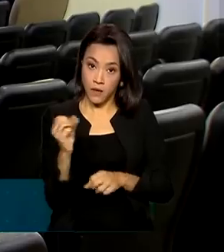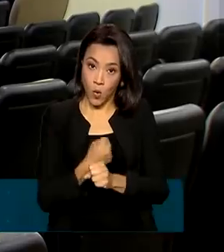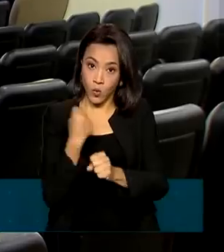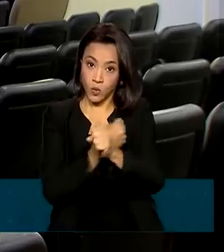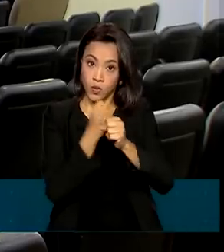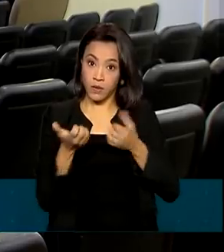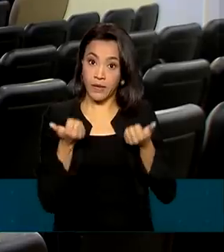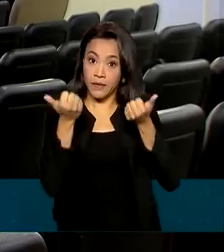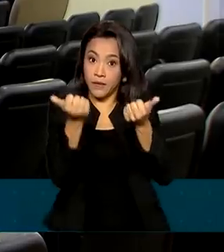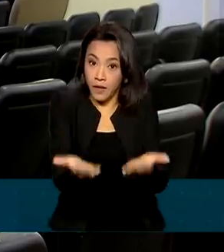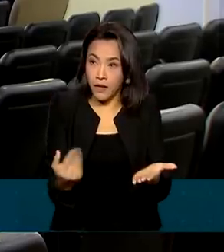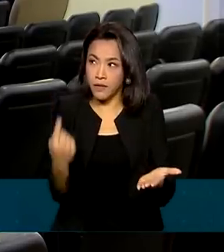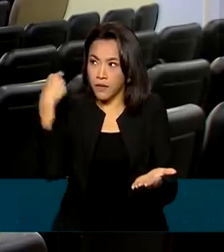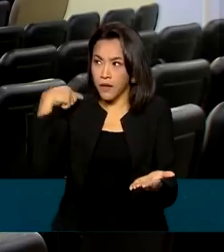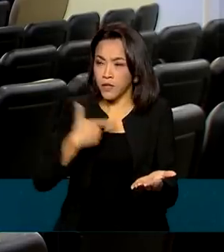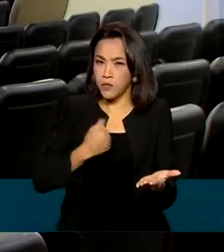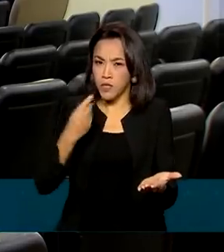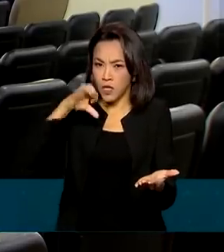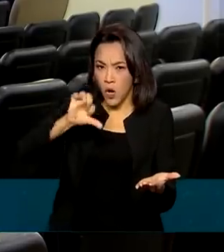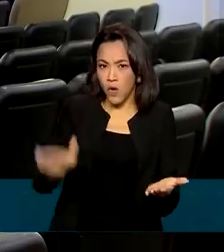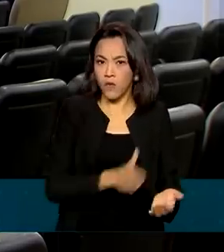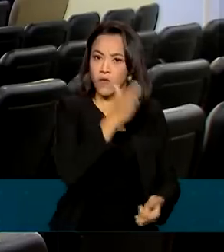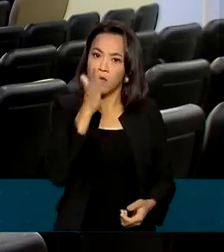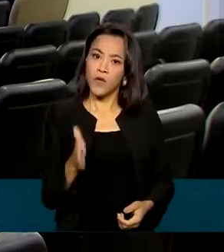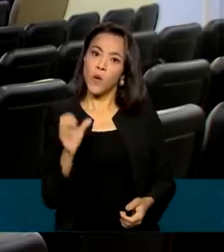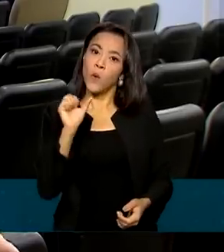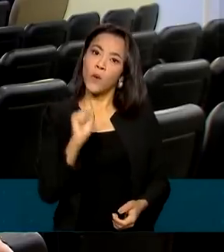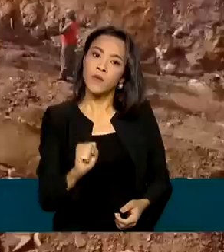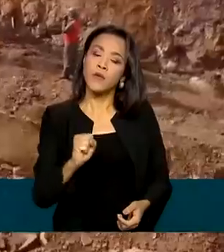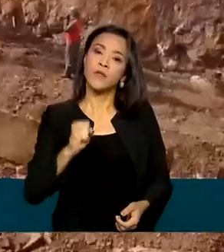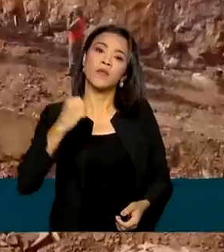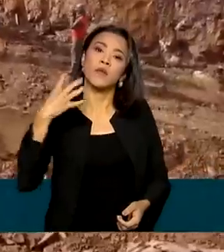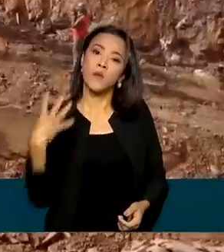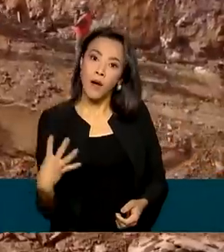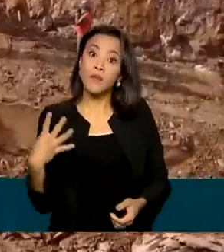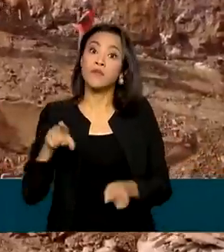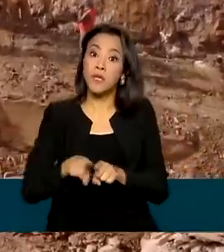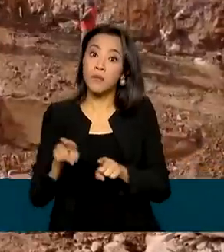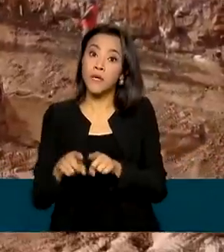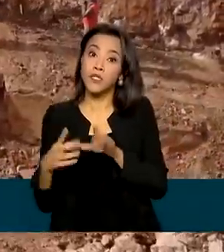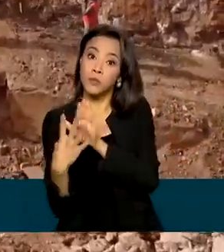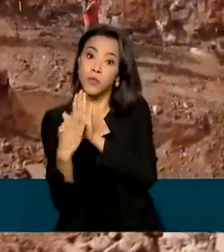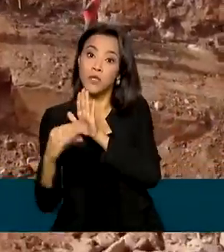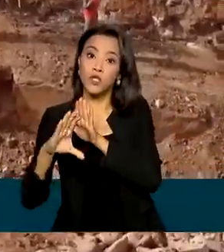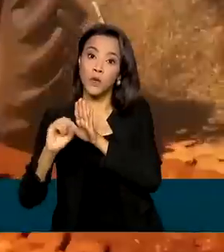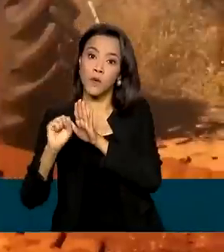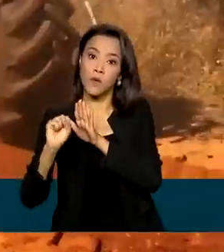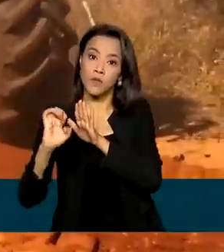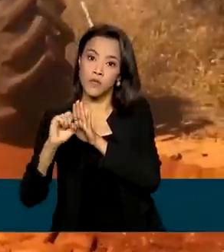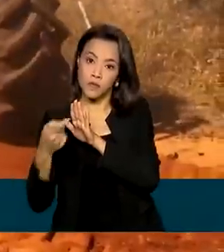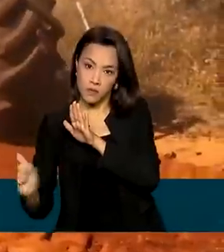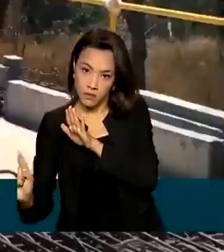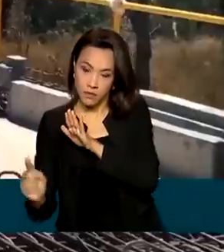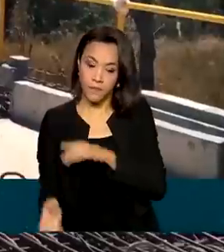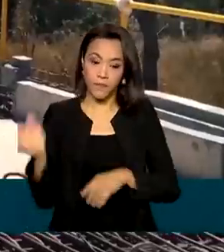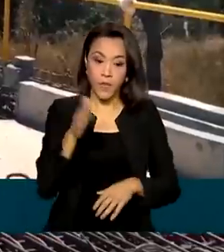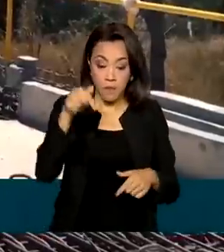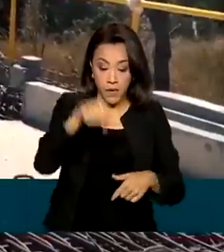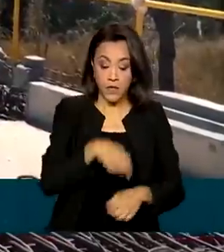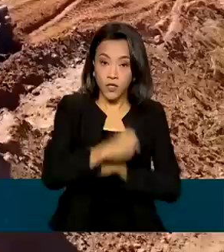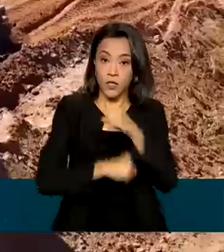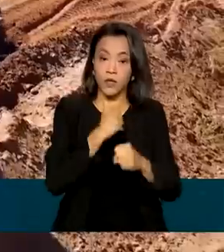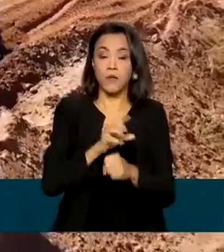2019 e ainda 84 concessões de ativos. Para este ano, estão previstos R 100 bilhões